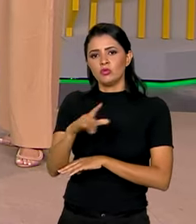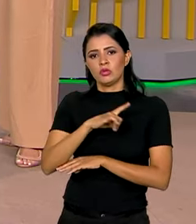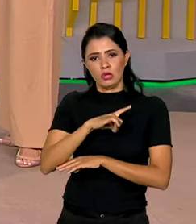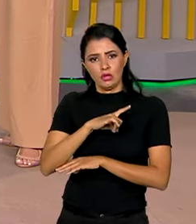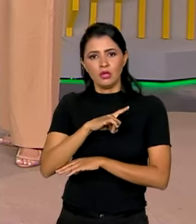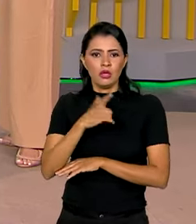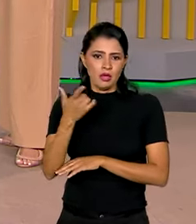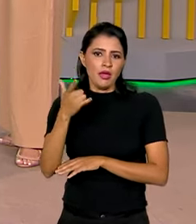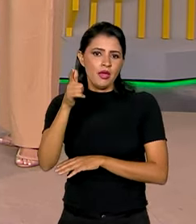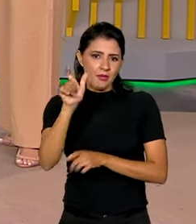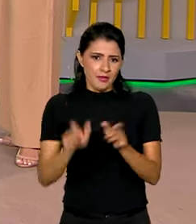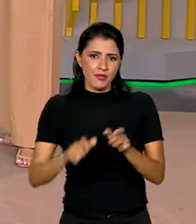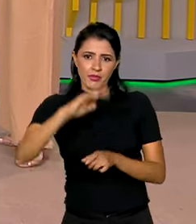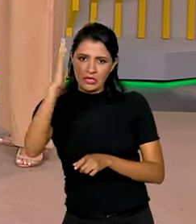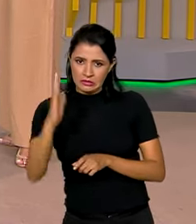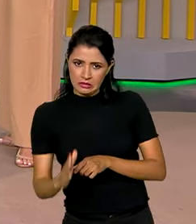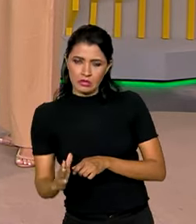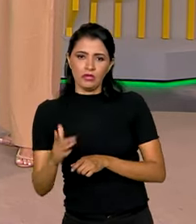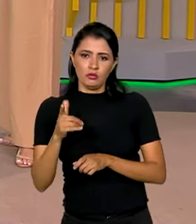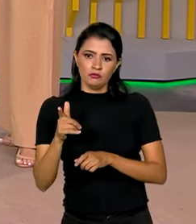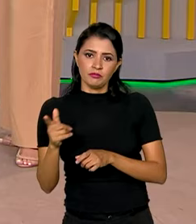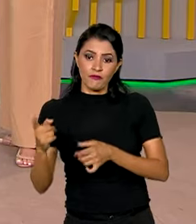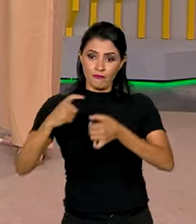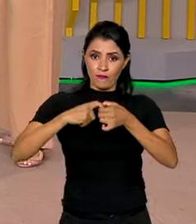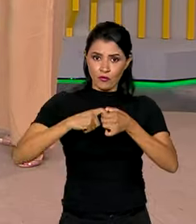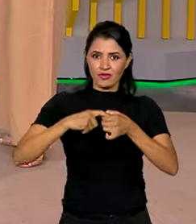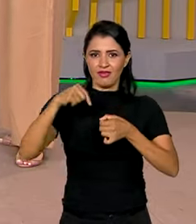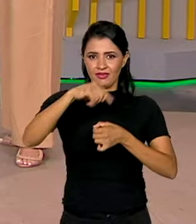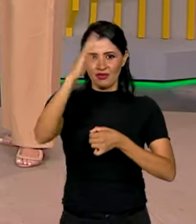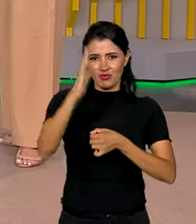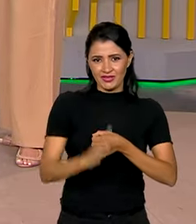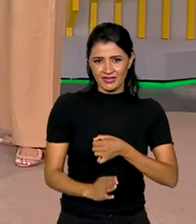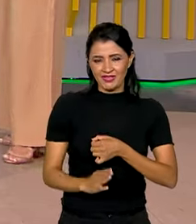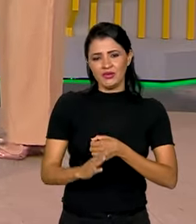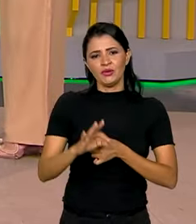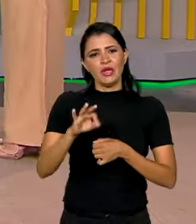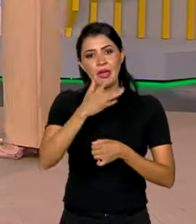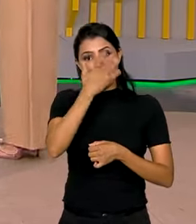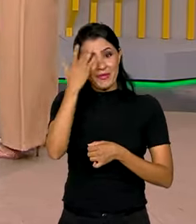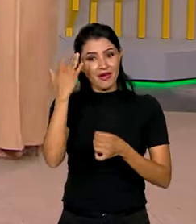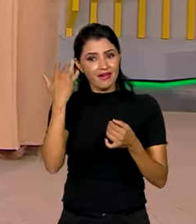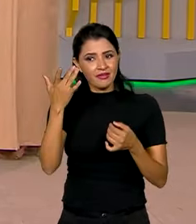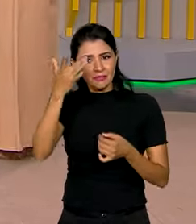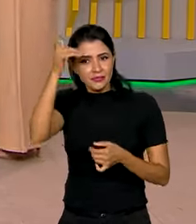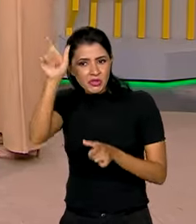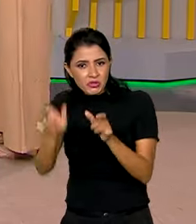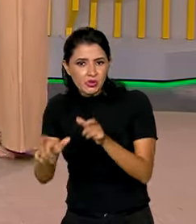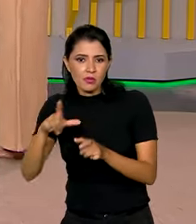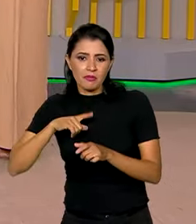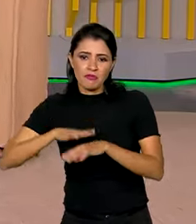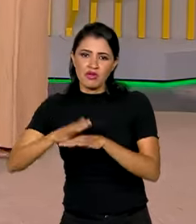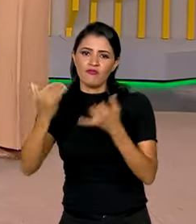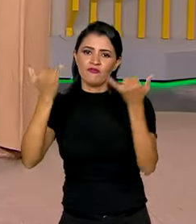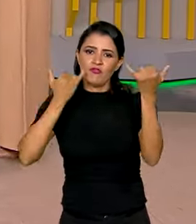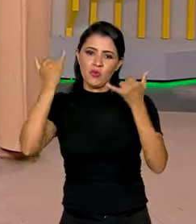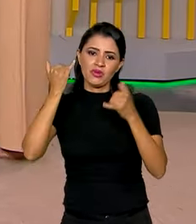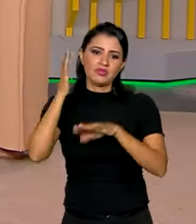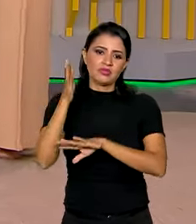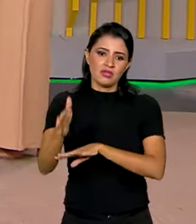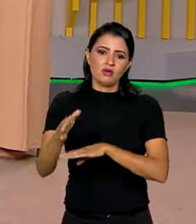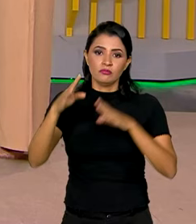brasileiros para serem repatriados de volta aqui ao Brasil, Ana. E quem tem mais detalhes ao vivo para a gente, direto do